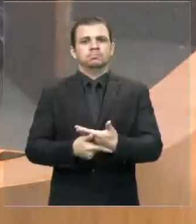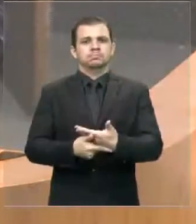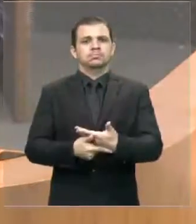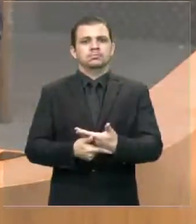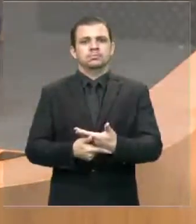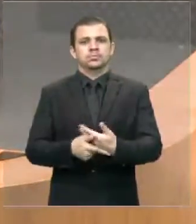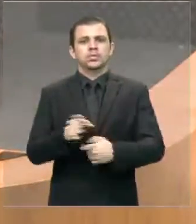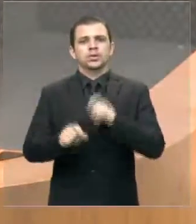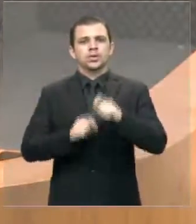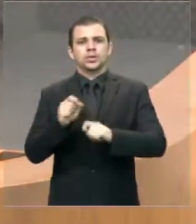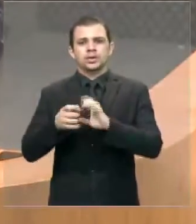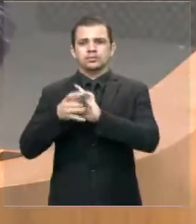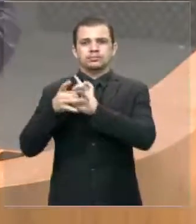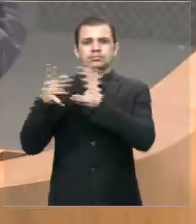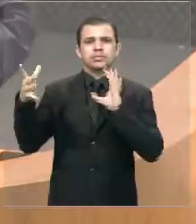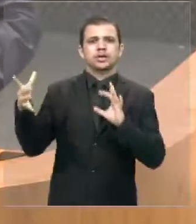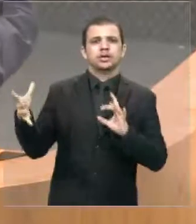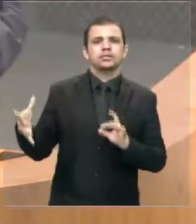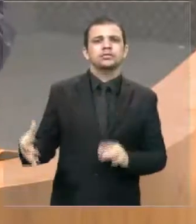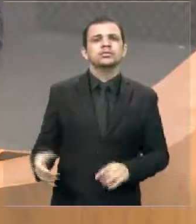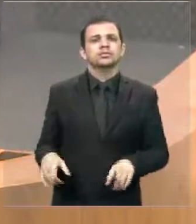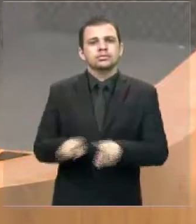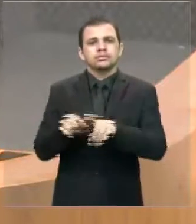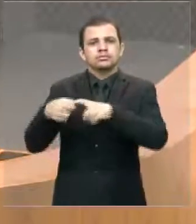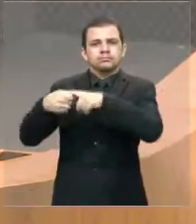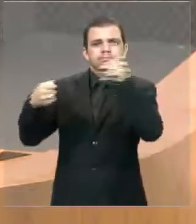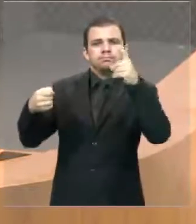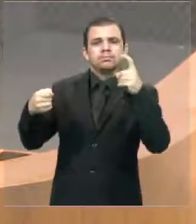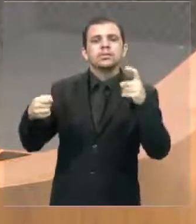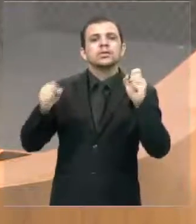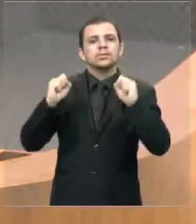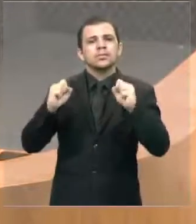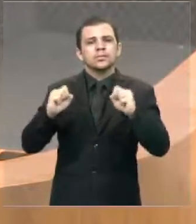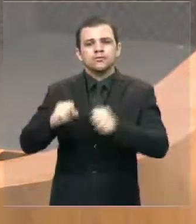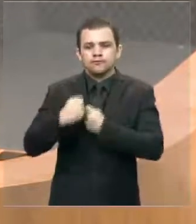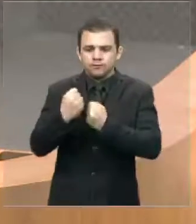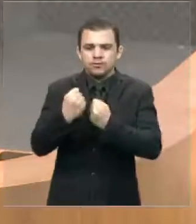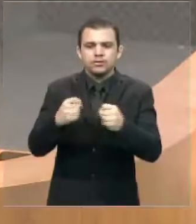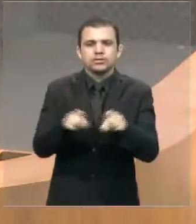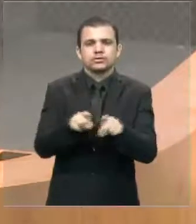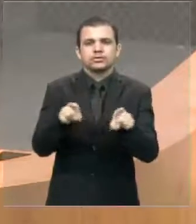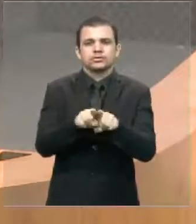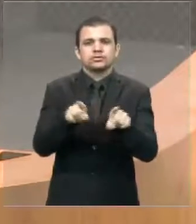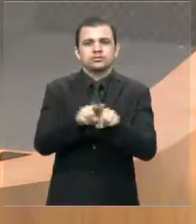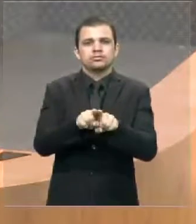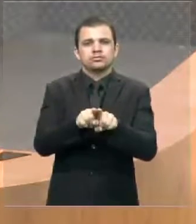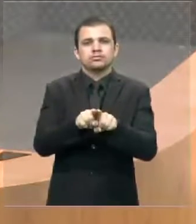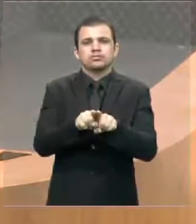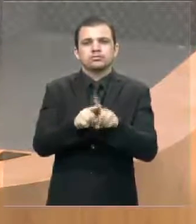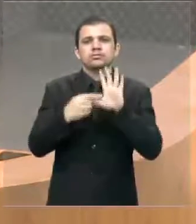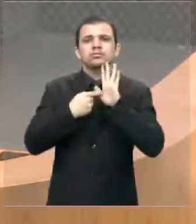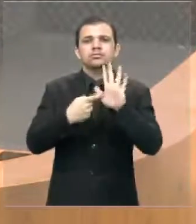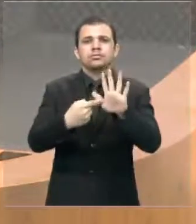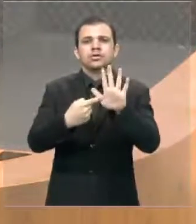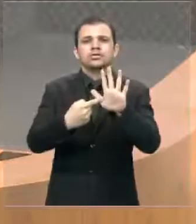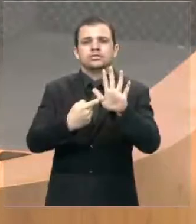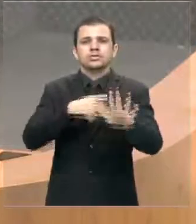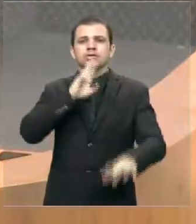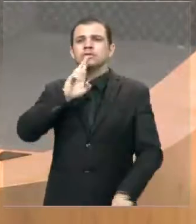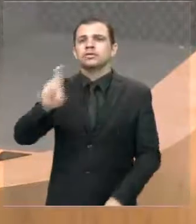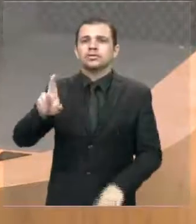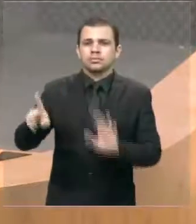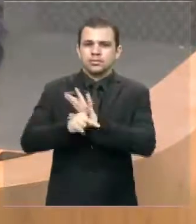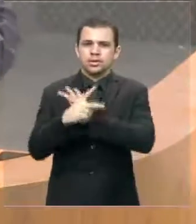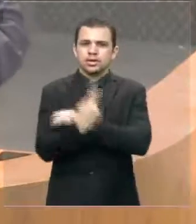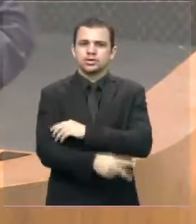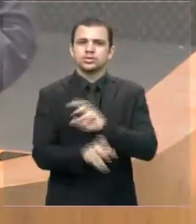independência, uma atitude de força e altura do que é um poder